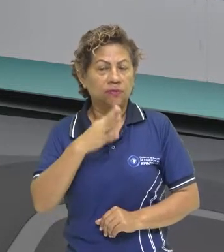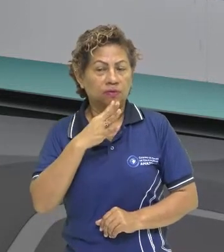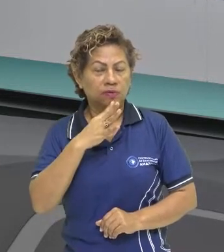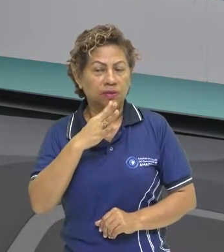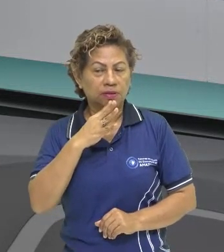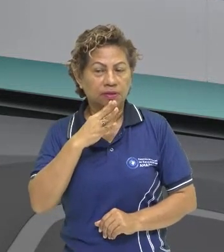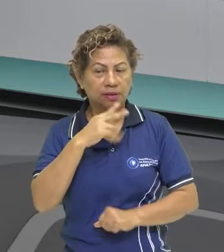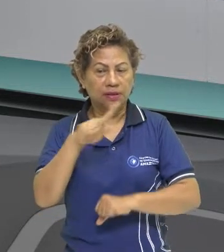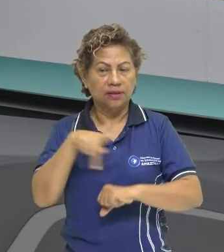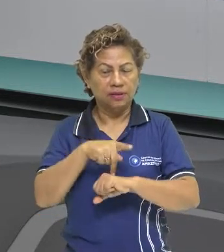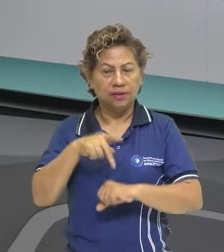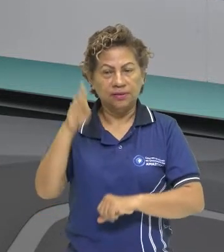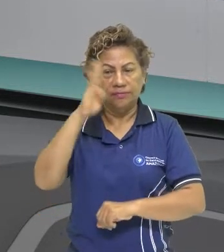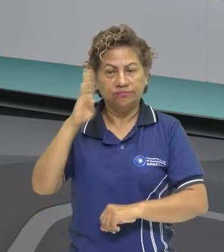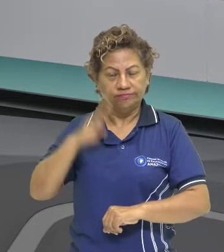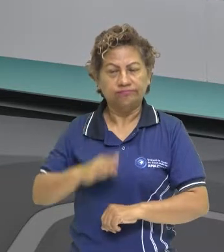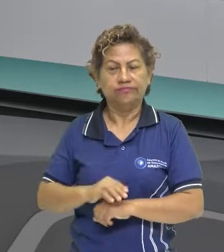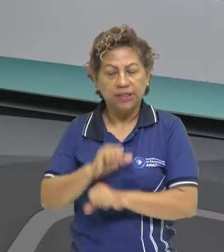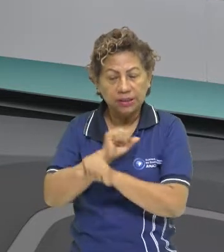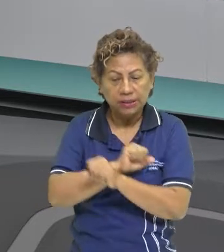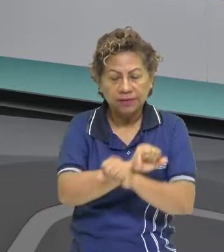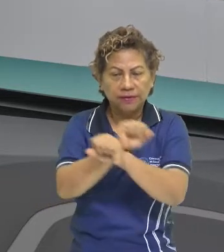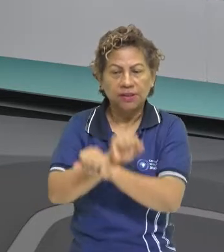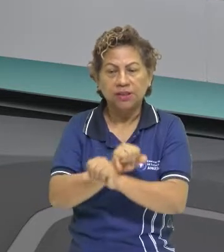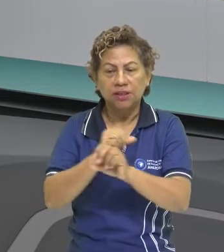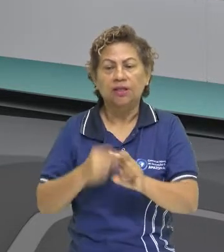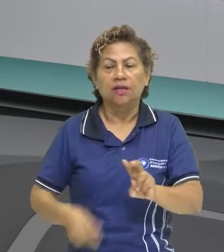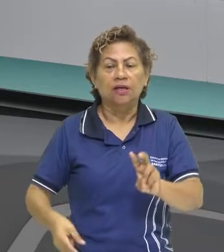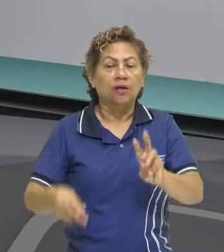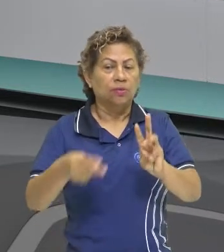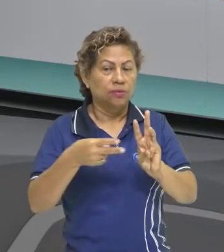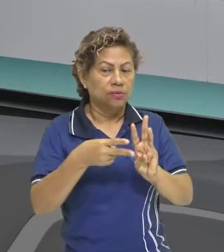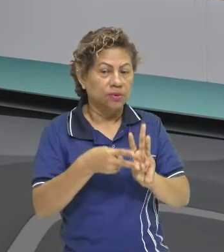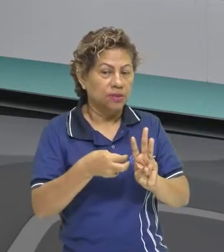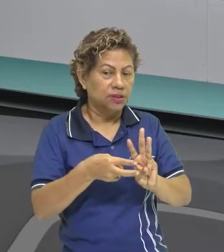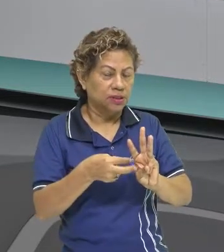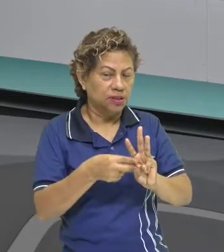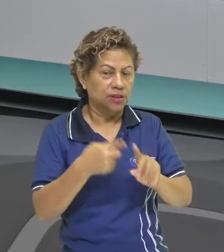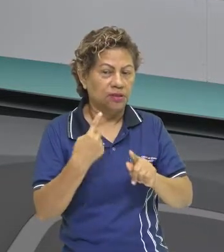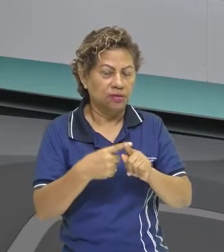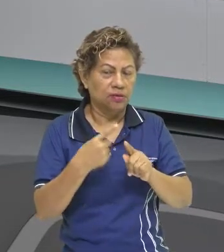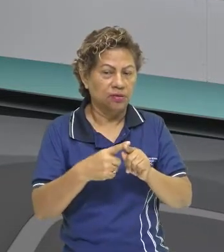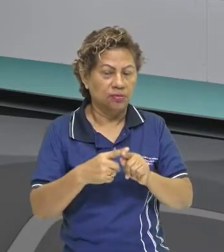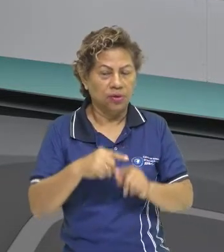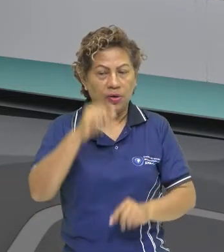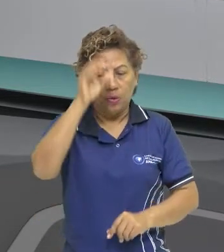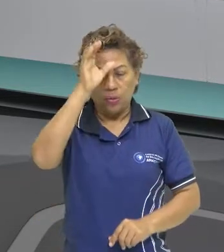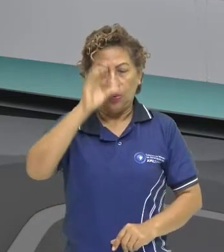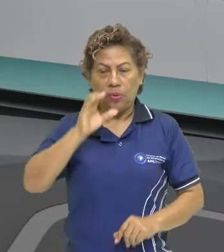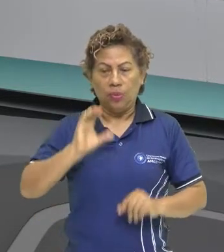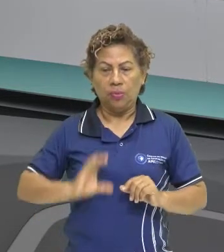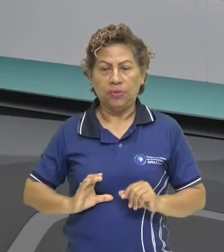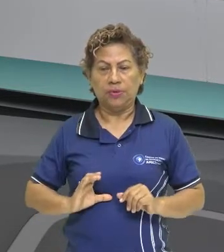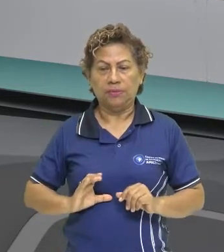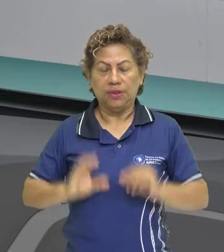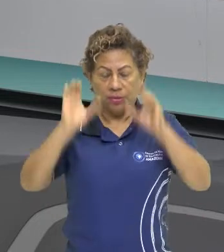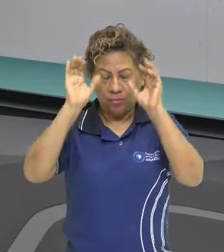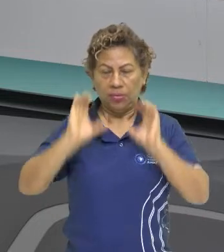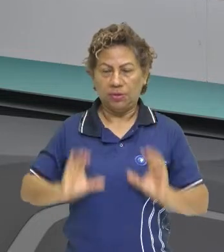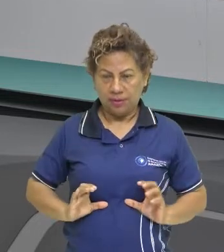grande defensor dos indígenas, contra o quê? Contra o comportamento abusivo dos